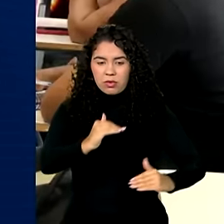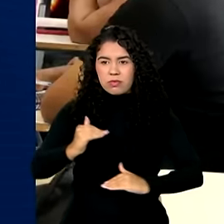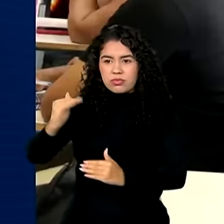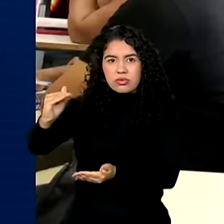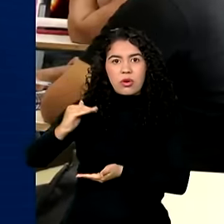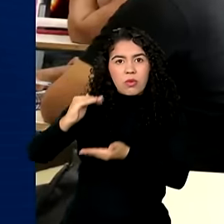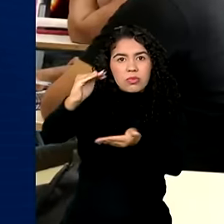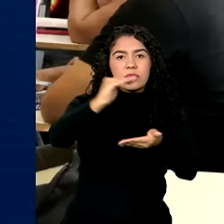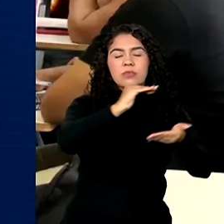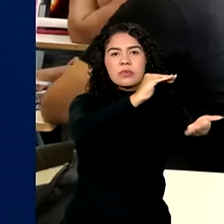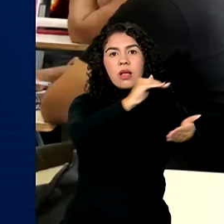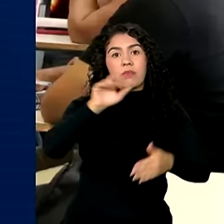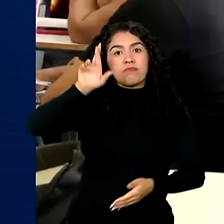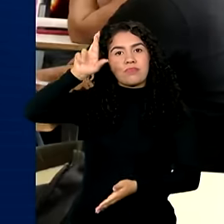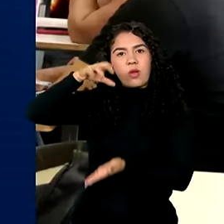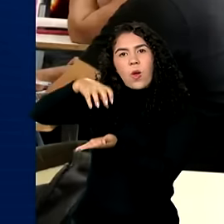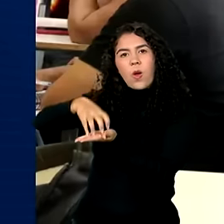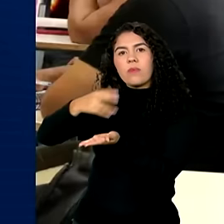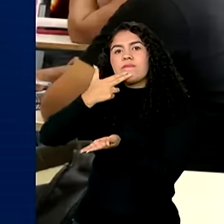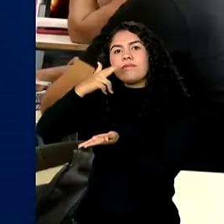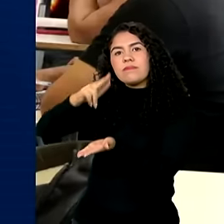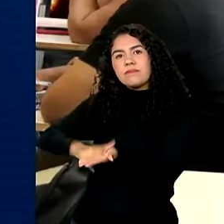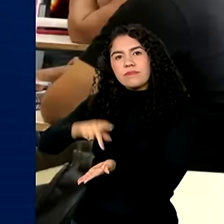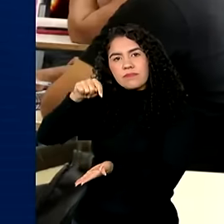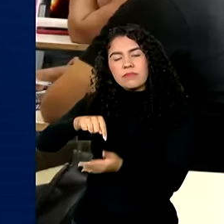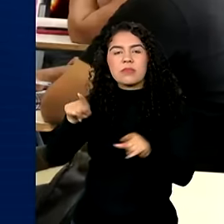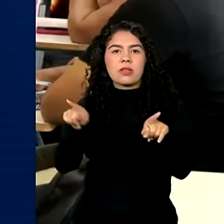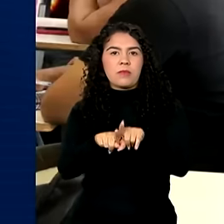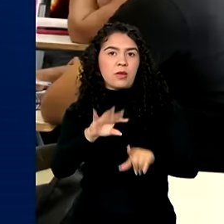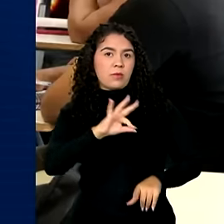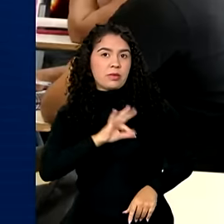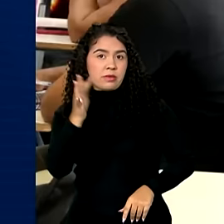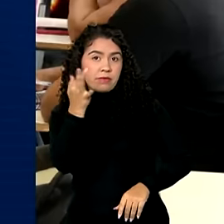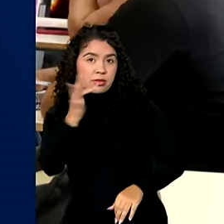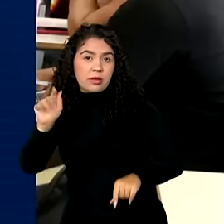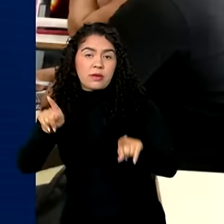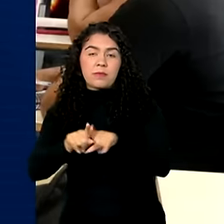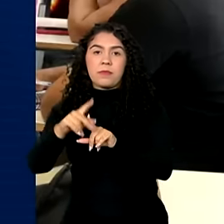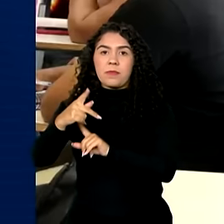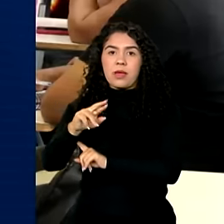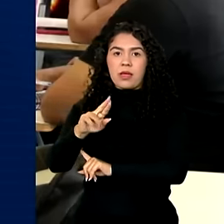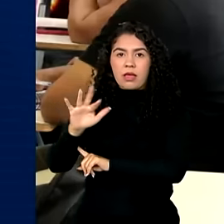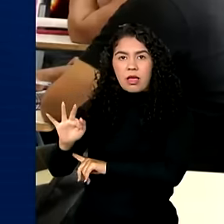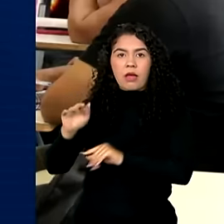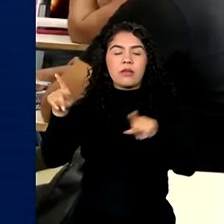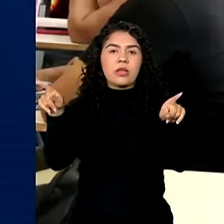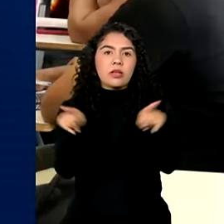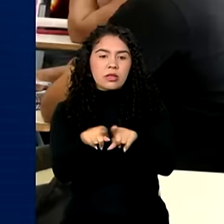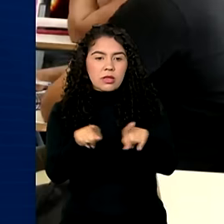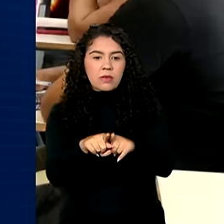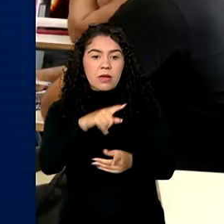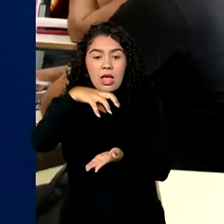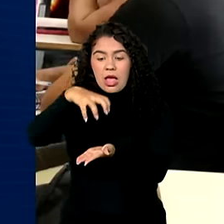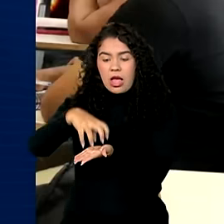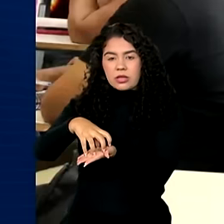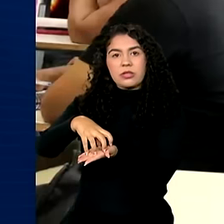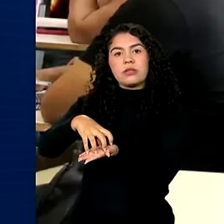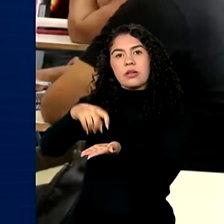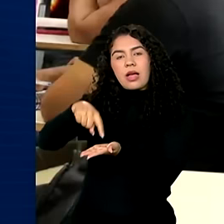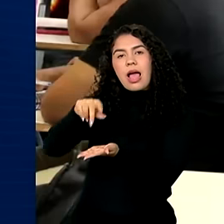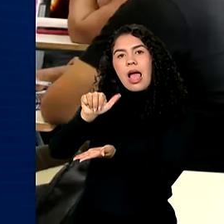apoio das Polícias Federal e Rodoviária Federal, Agência Brasileira de Inteligência, ABIN,